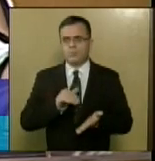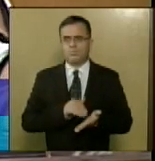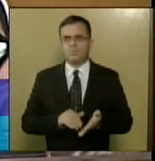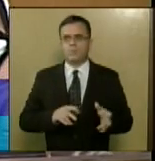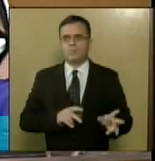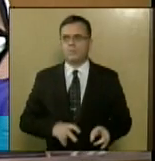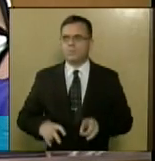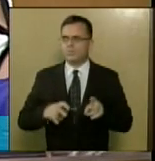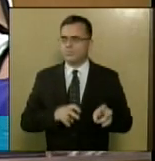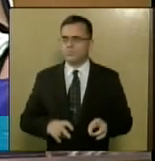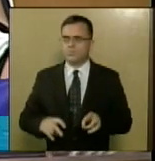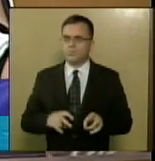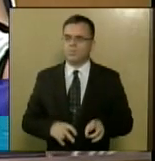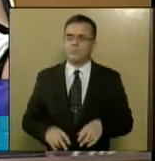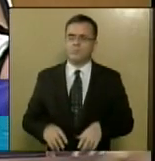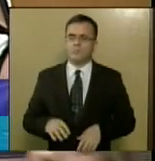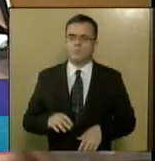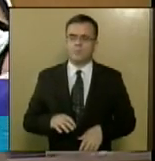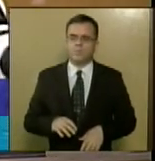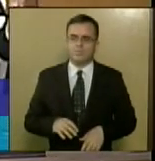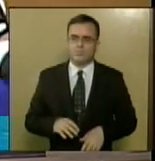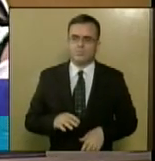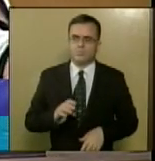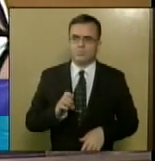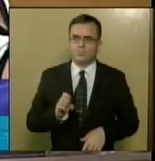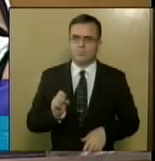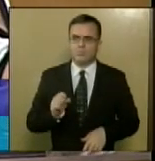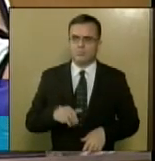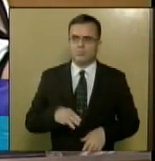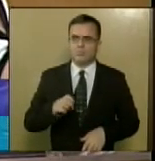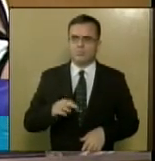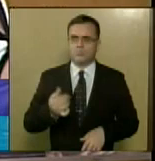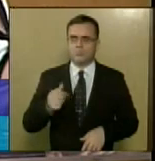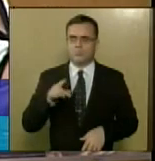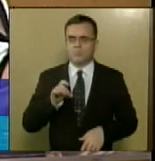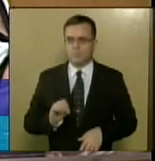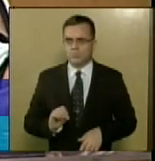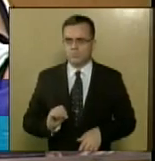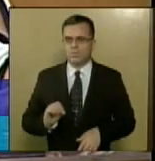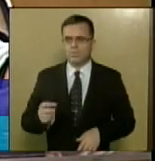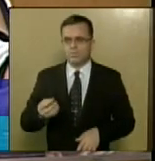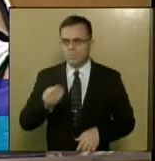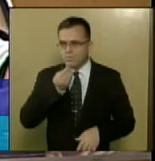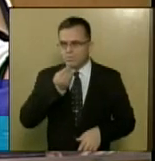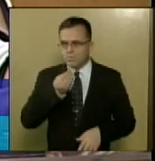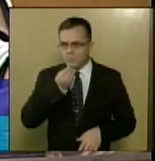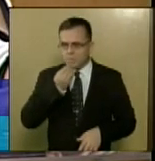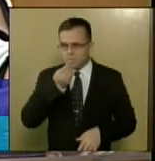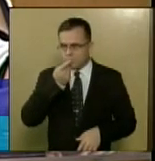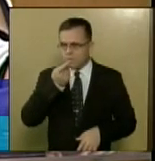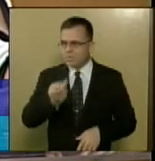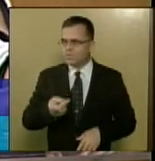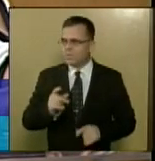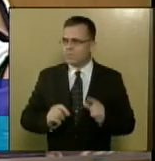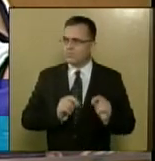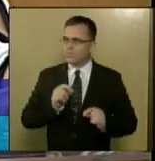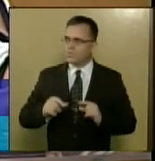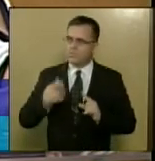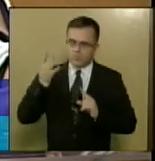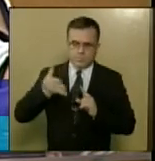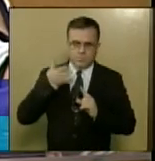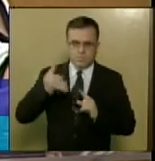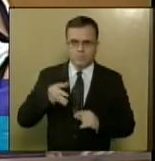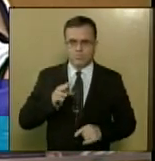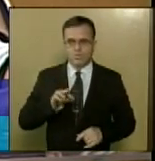Agricultura, o Evera Esmeraldo, onde tive a oportunidade de falar sobre o projeto da palestra de Roberto